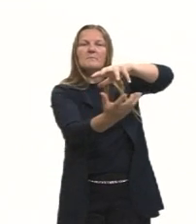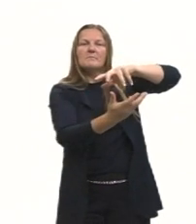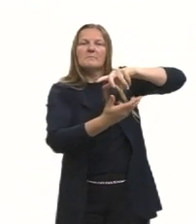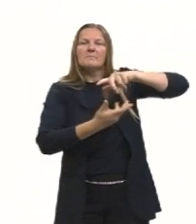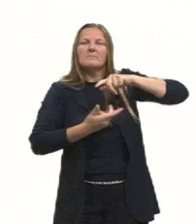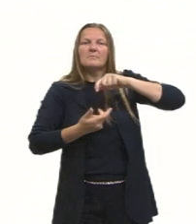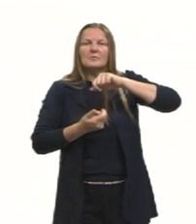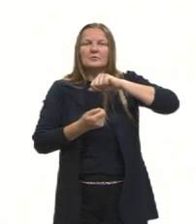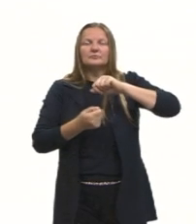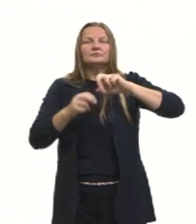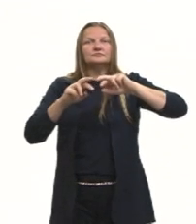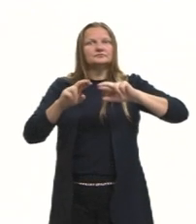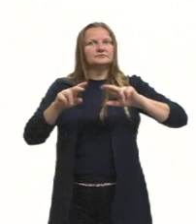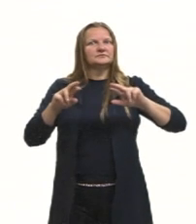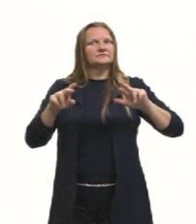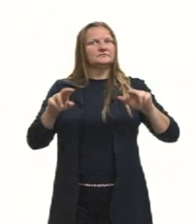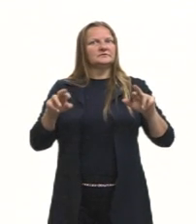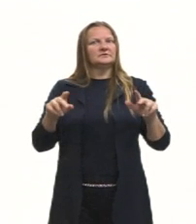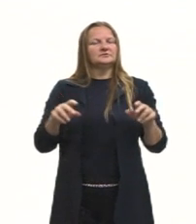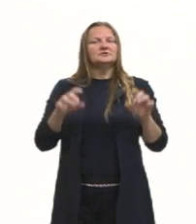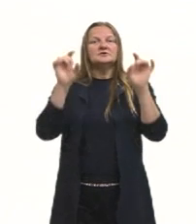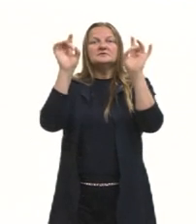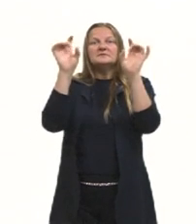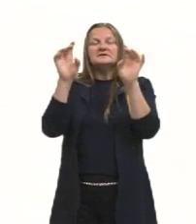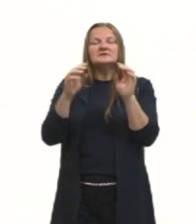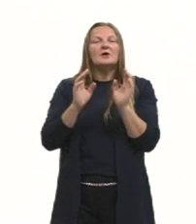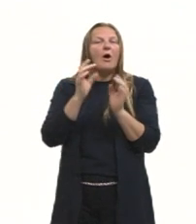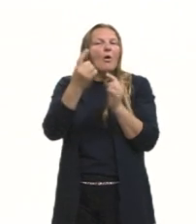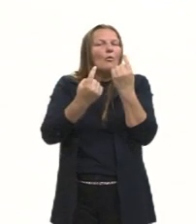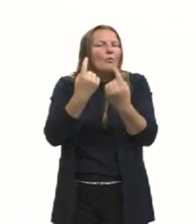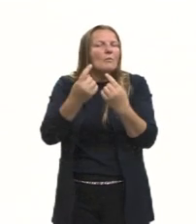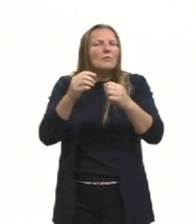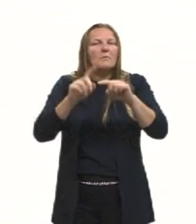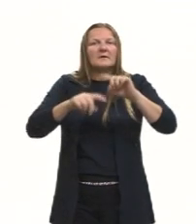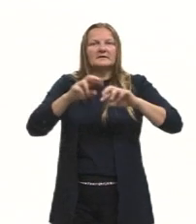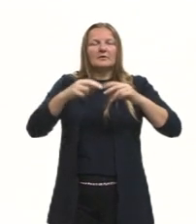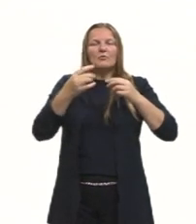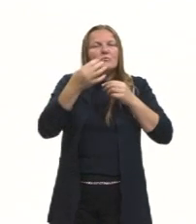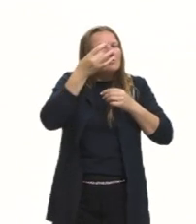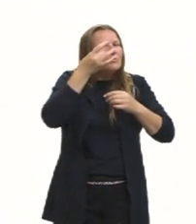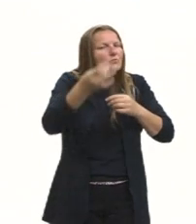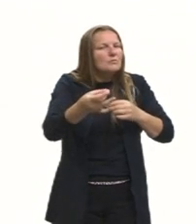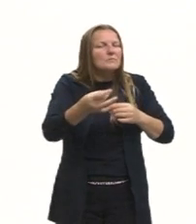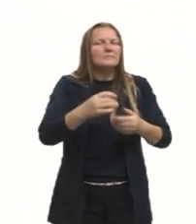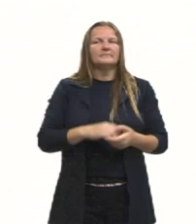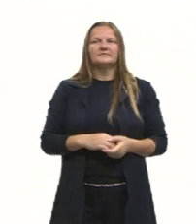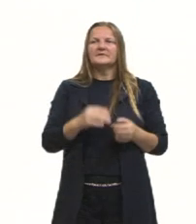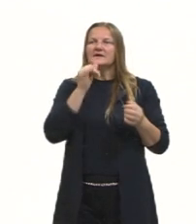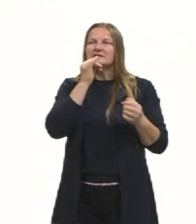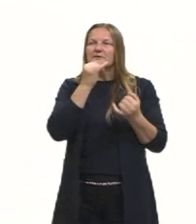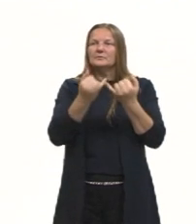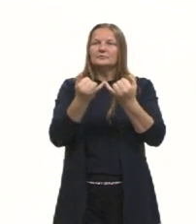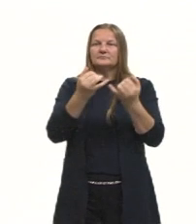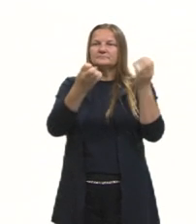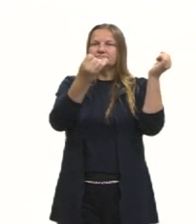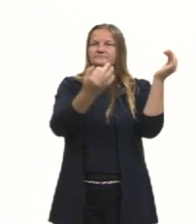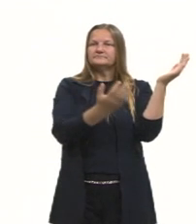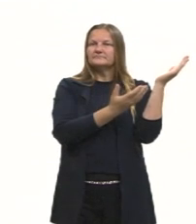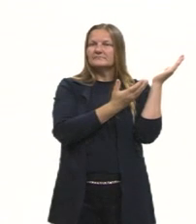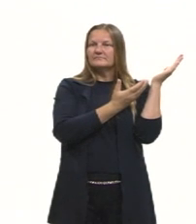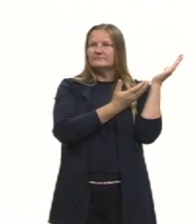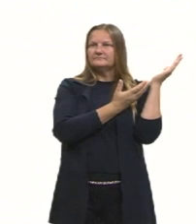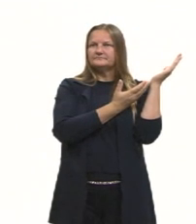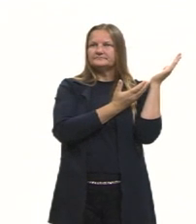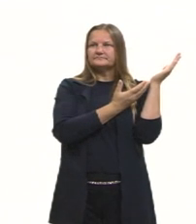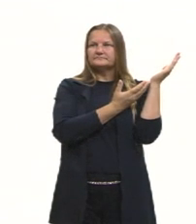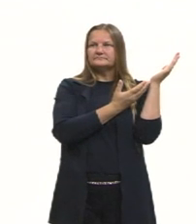especialistas em alguma coisa, pessoal. E aí eu trago aqui essas divisões internacionais de trabalho. A